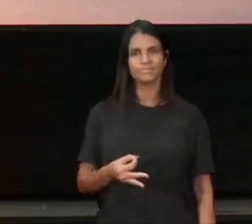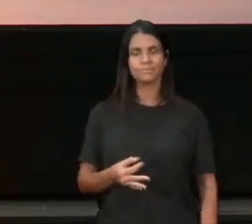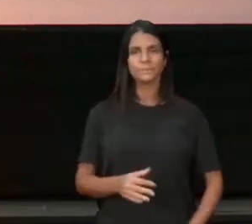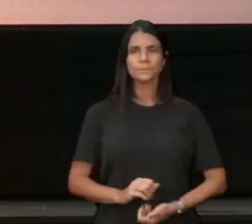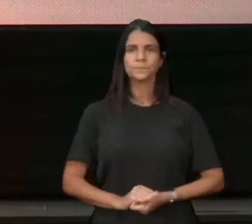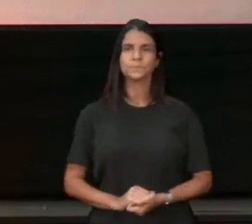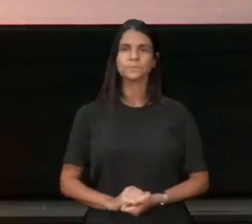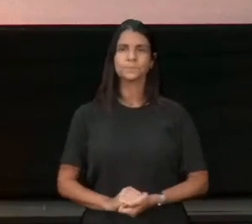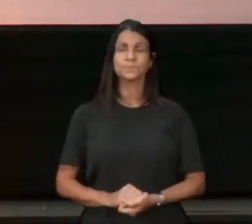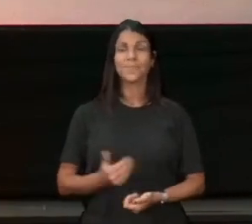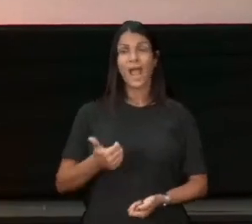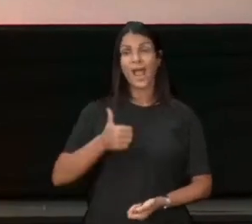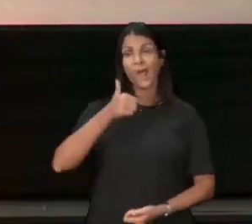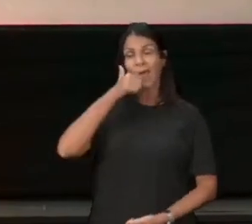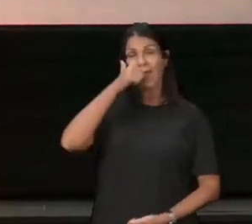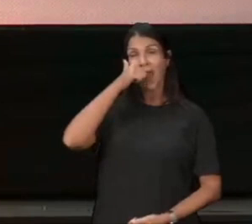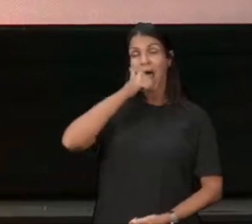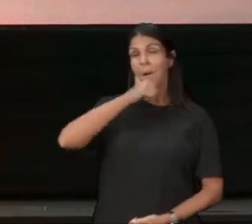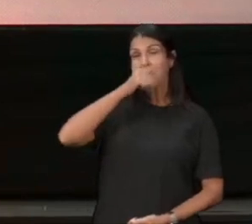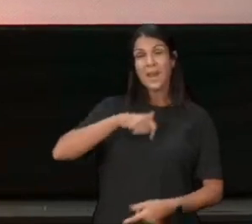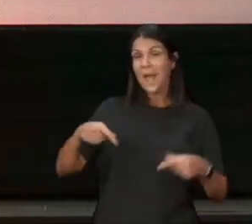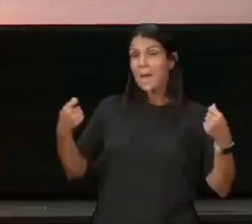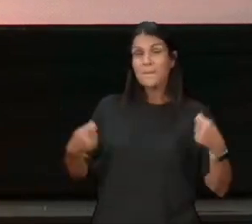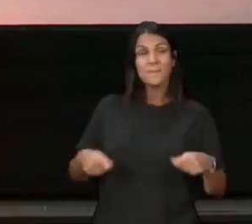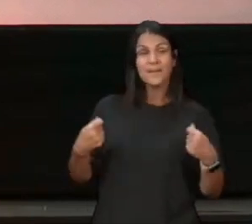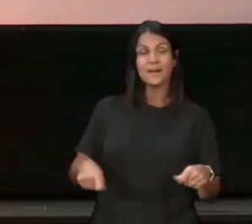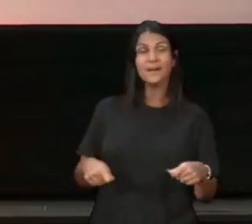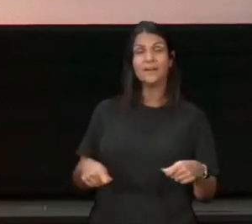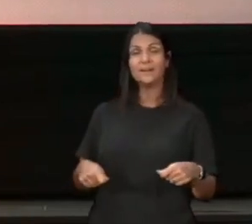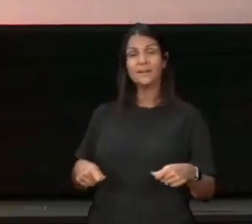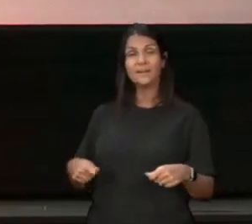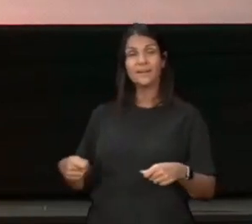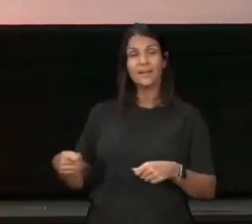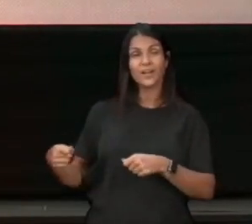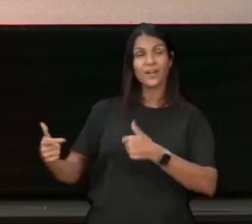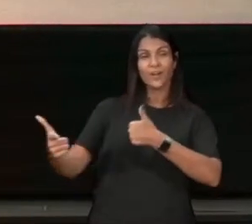e ela pequena a masculinidade, e a força, daquele que ela ama,